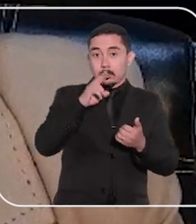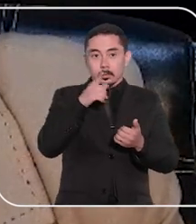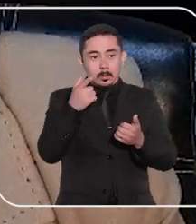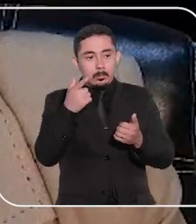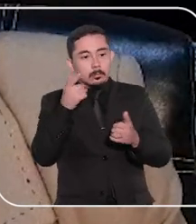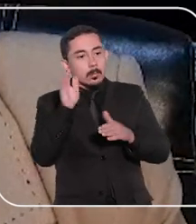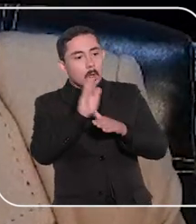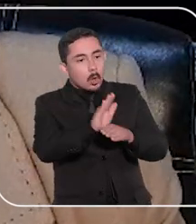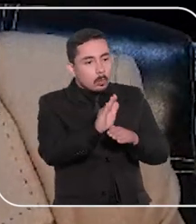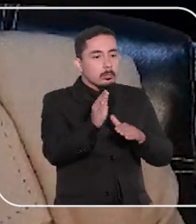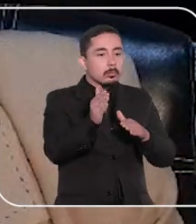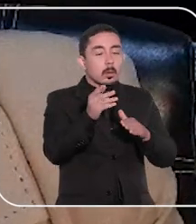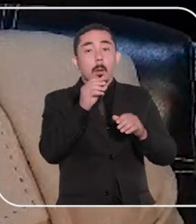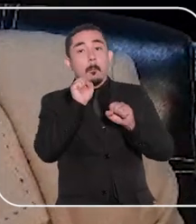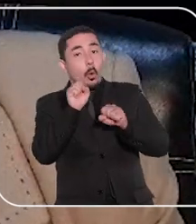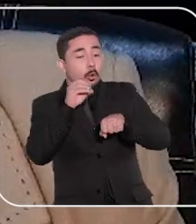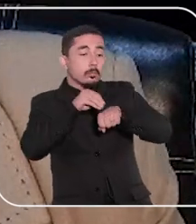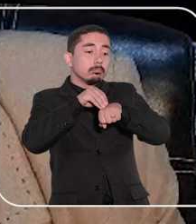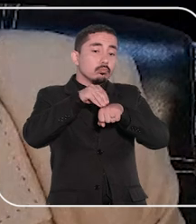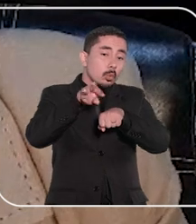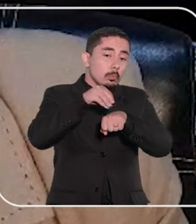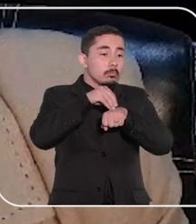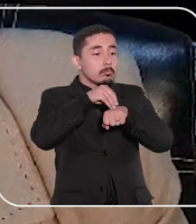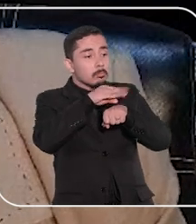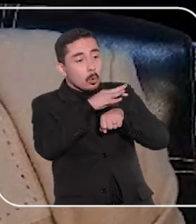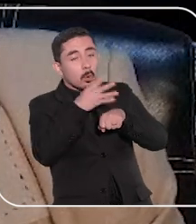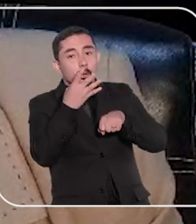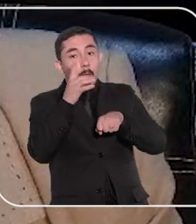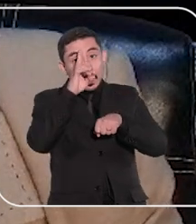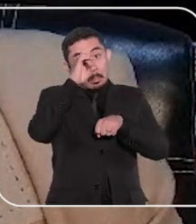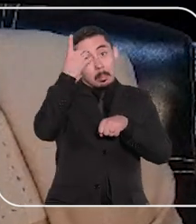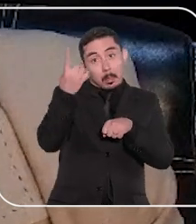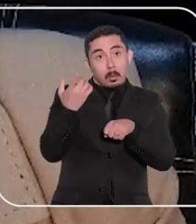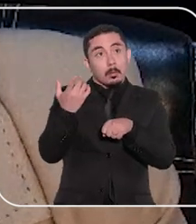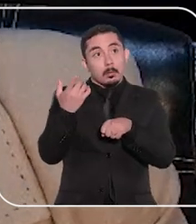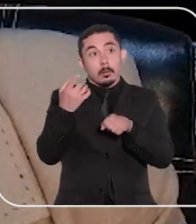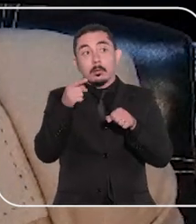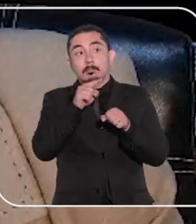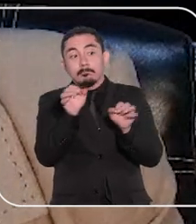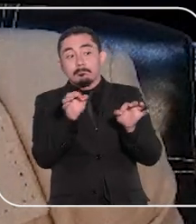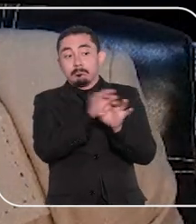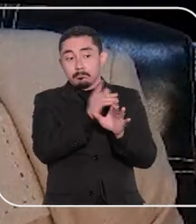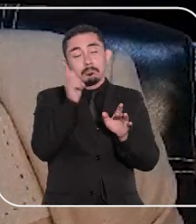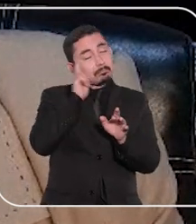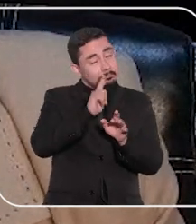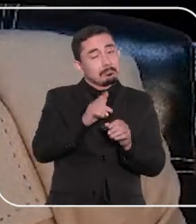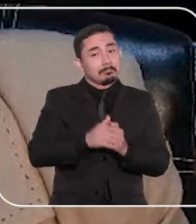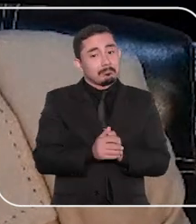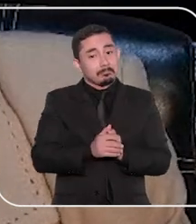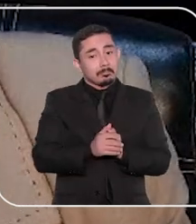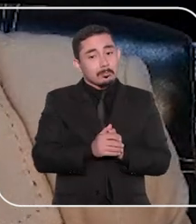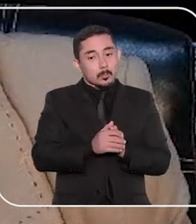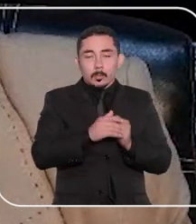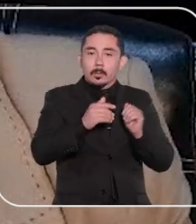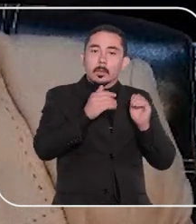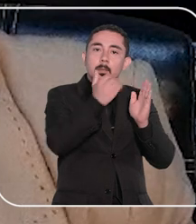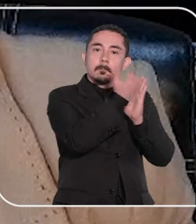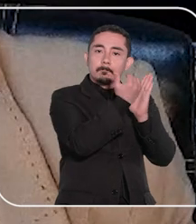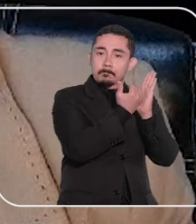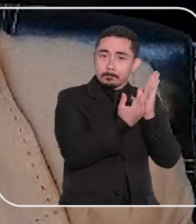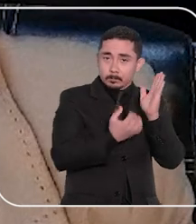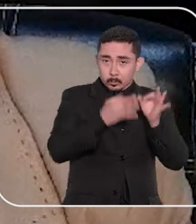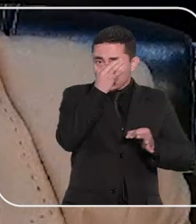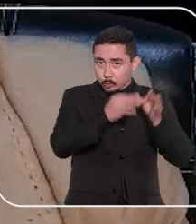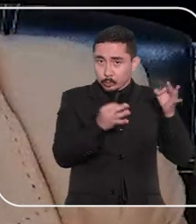sessão, de modo que pode sugerir ideias e soluções para a resolução. Nosso ordenamento